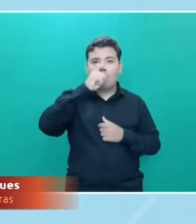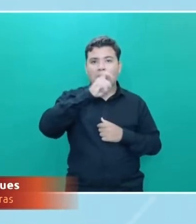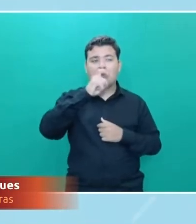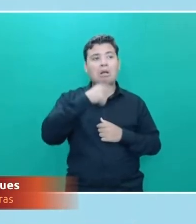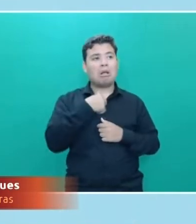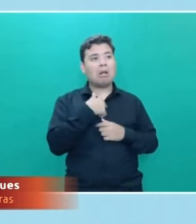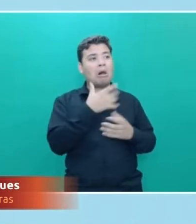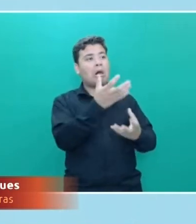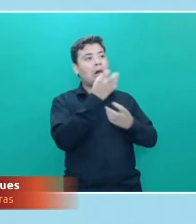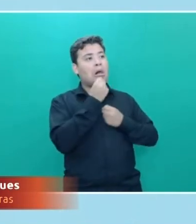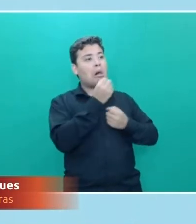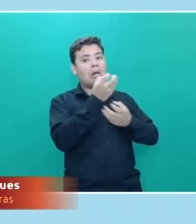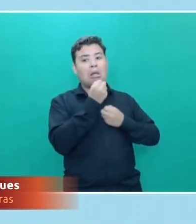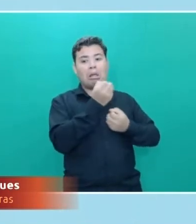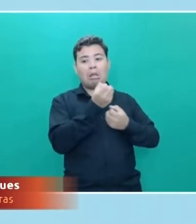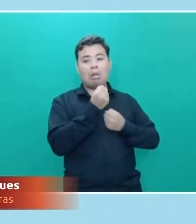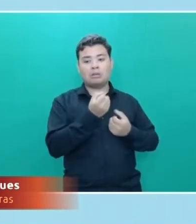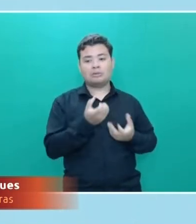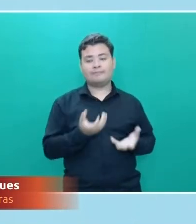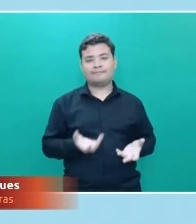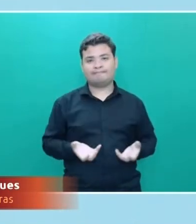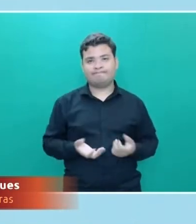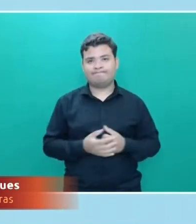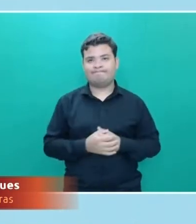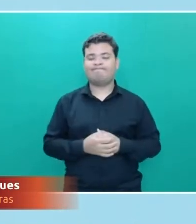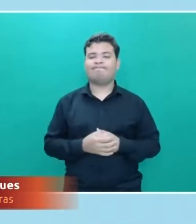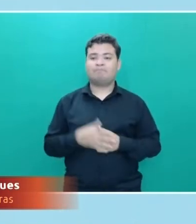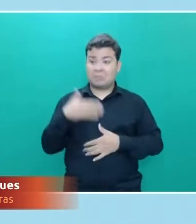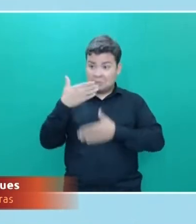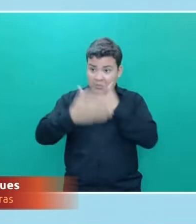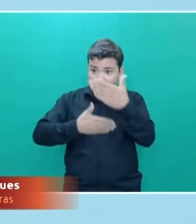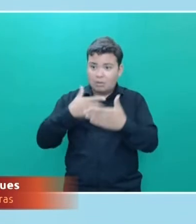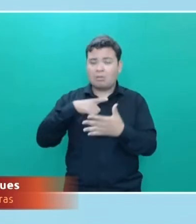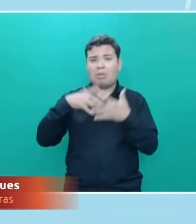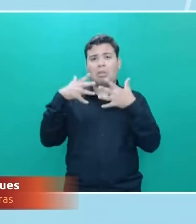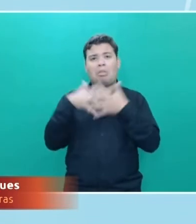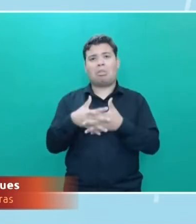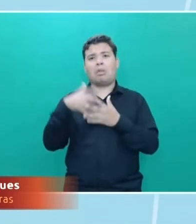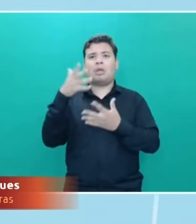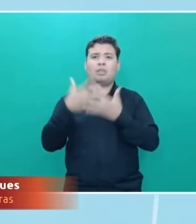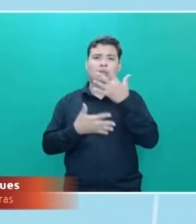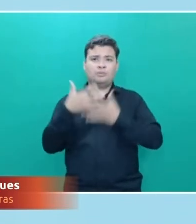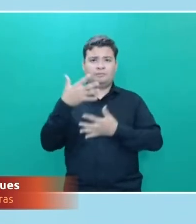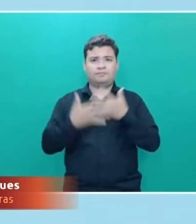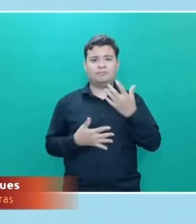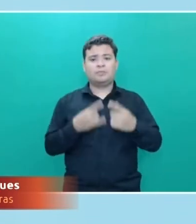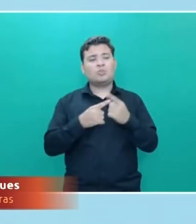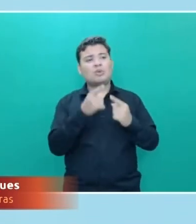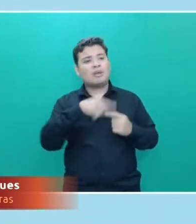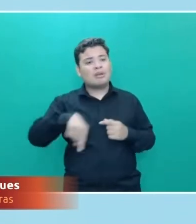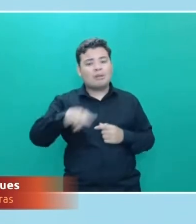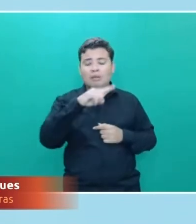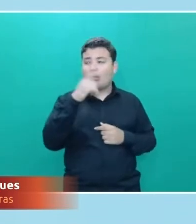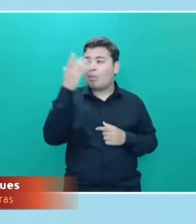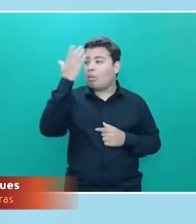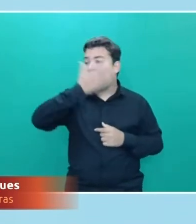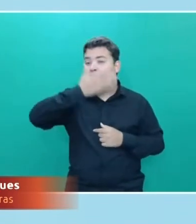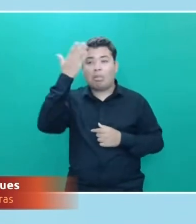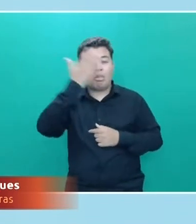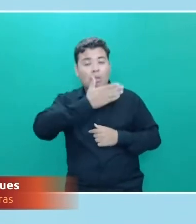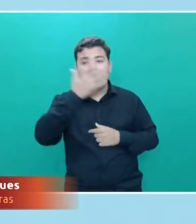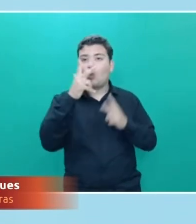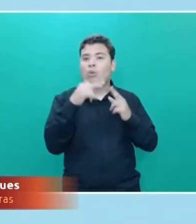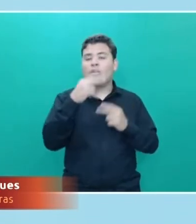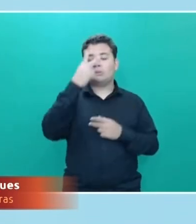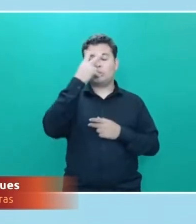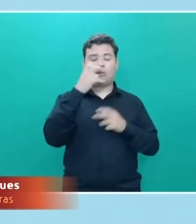compromete o processo a partir daí, a partir do cegamento dessas pessoas, tira a visão dessas